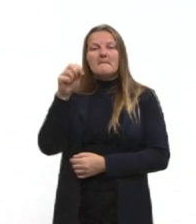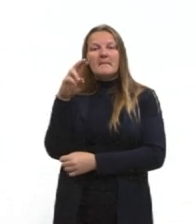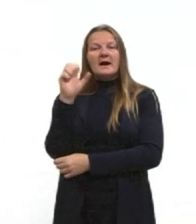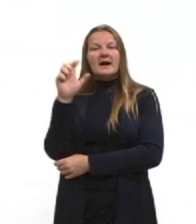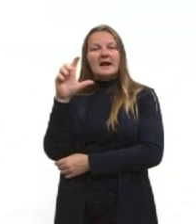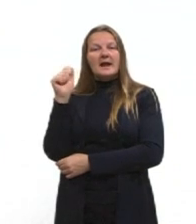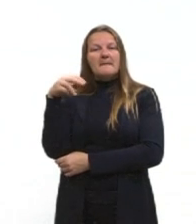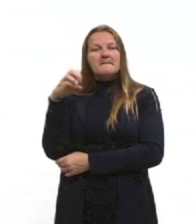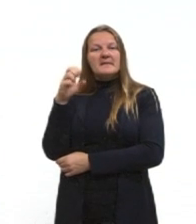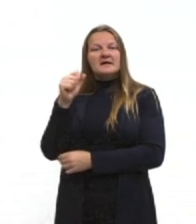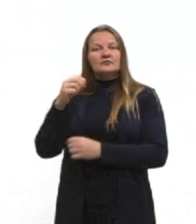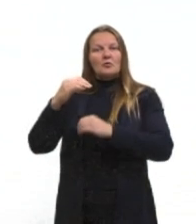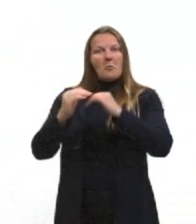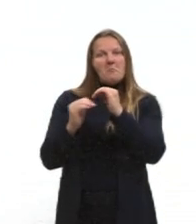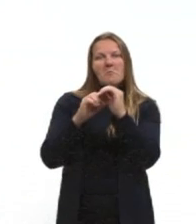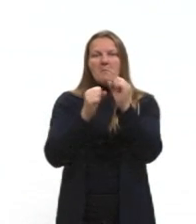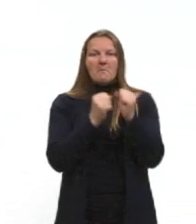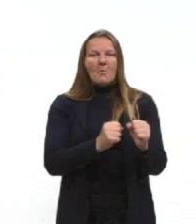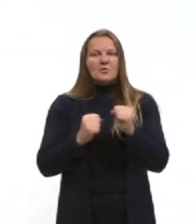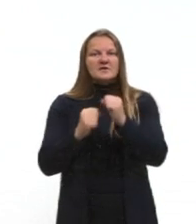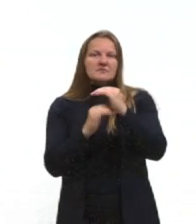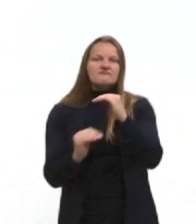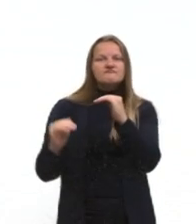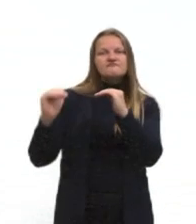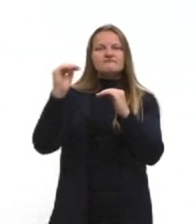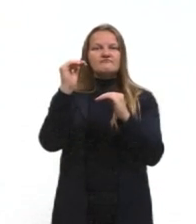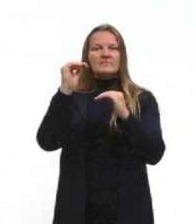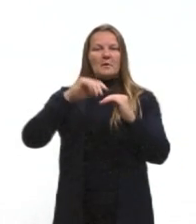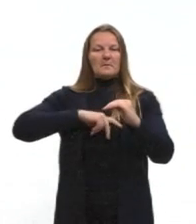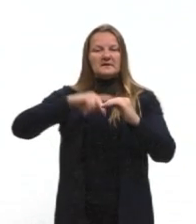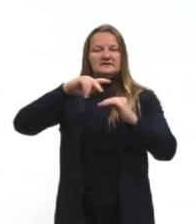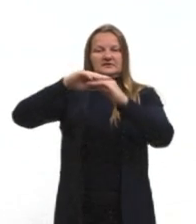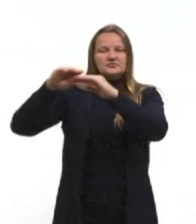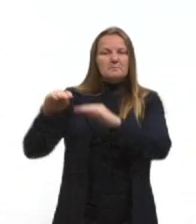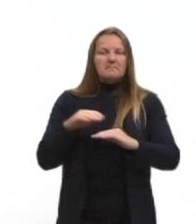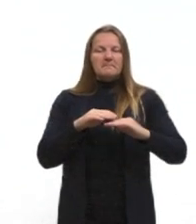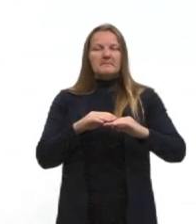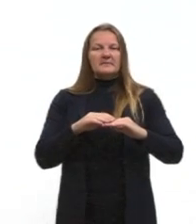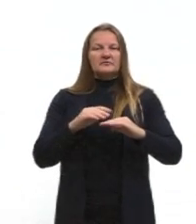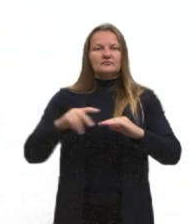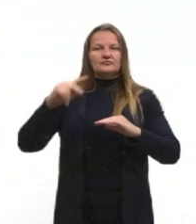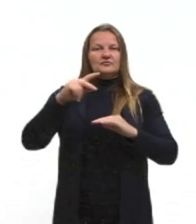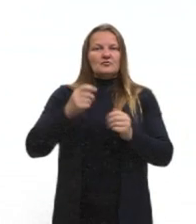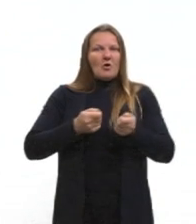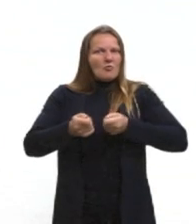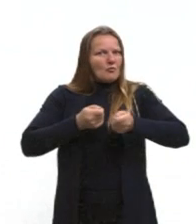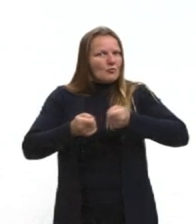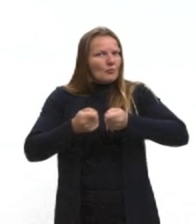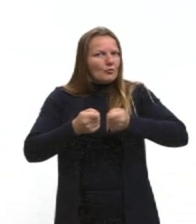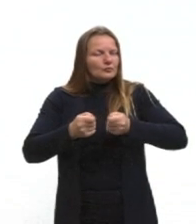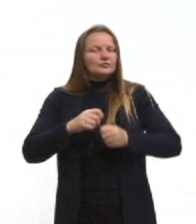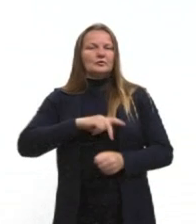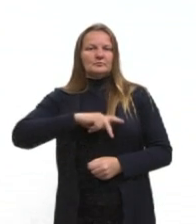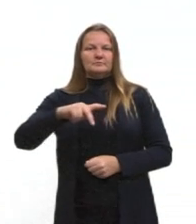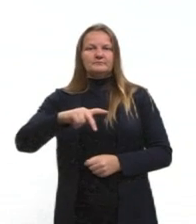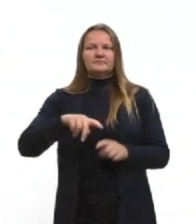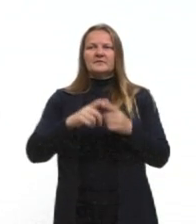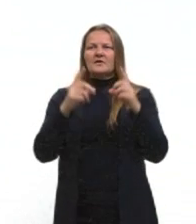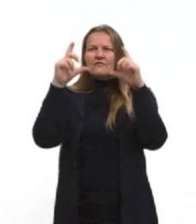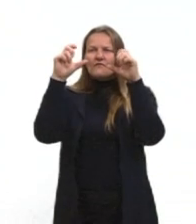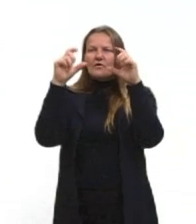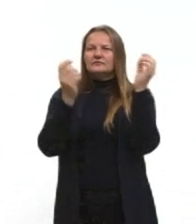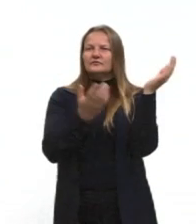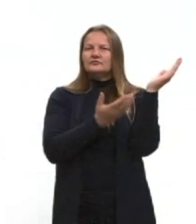sobre o presidente, como uma forma de diminuir o poder do João Goulart. E aqui a gente tem uma imagem de um